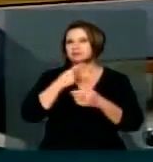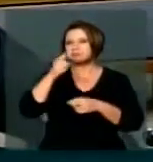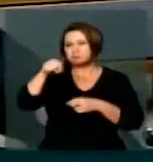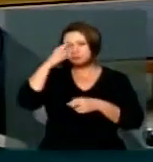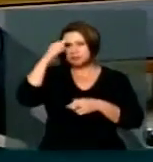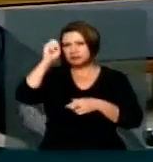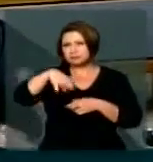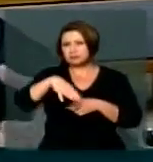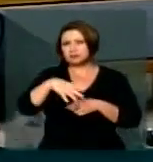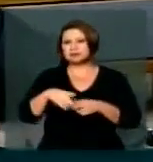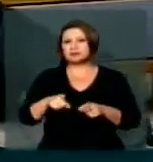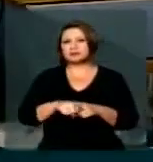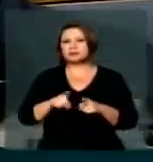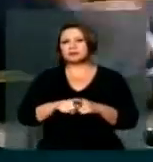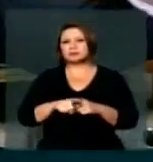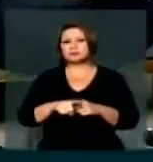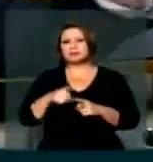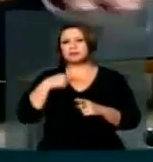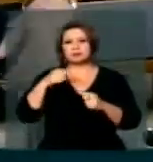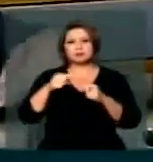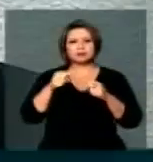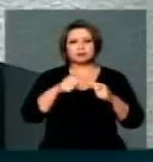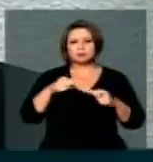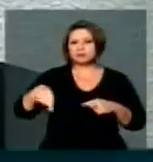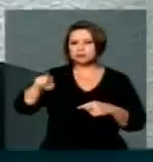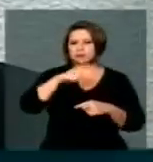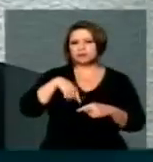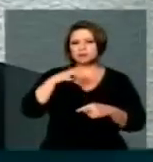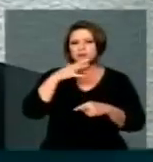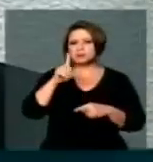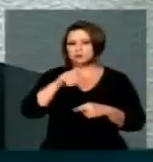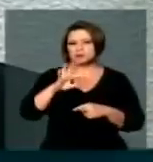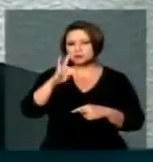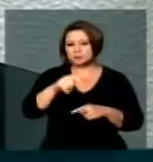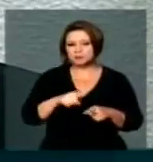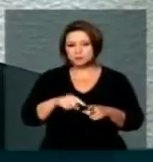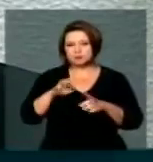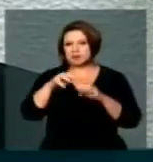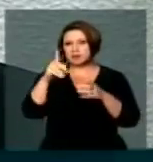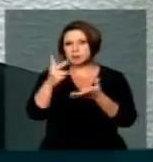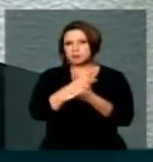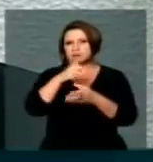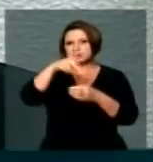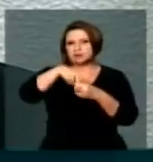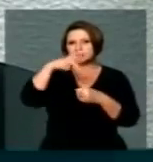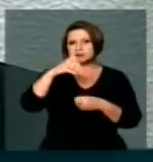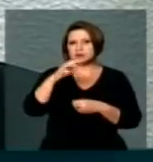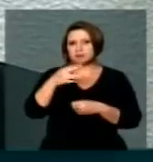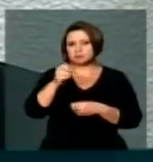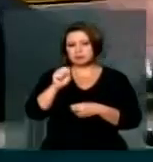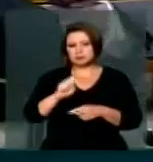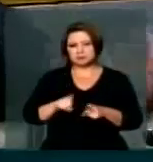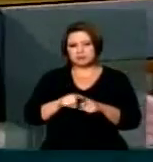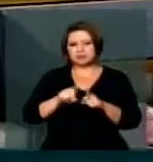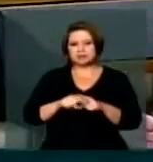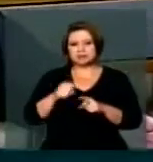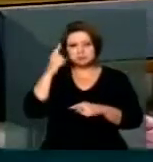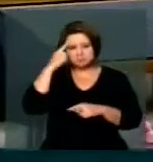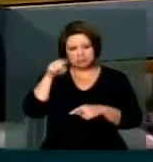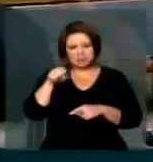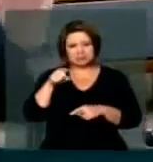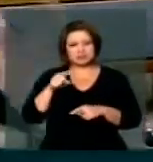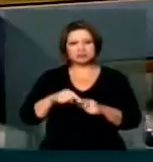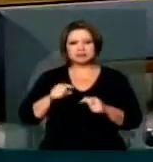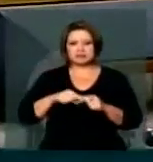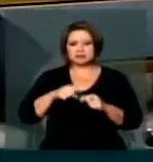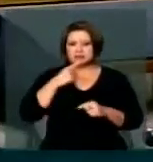reflita Senhor Severo A vossa senhoria Não faz parte desse mar Dessa lama Que está aí toda Na Petrobras O episódio é muito restrito Pense com